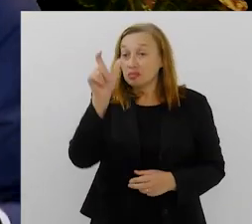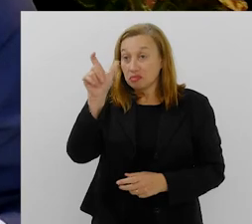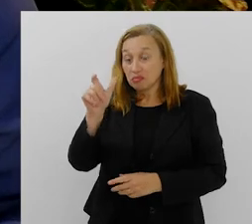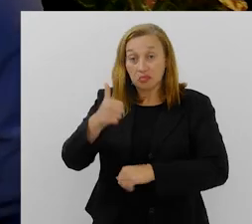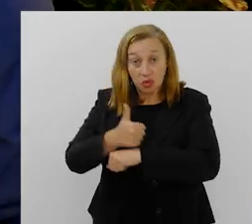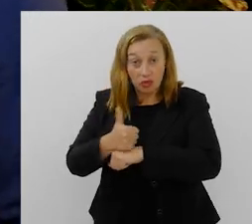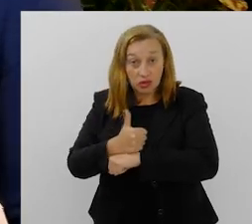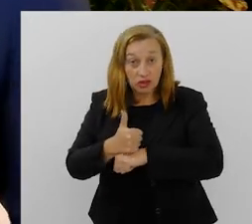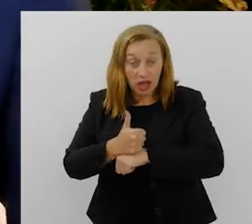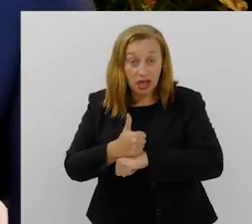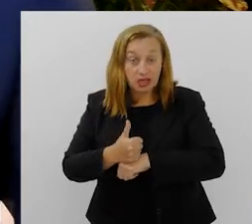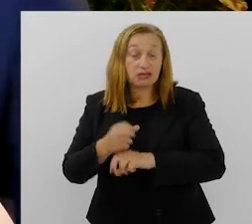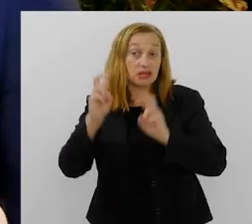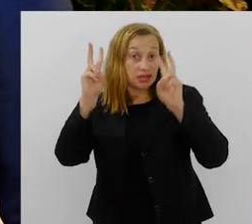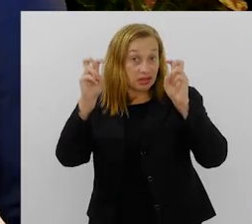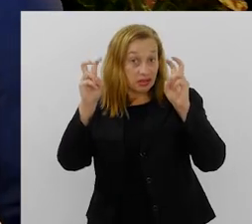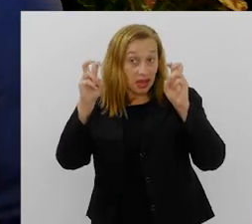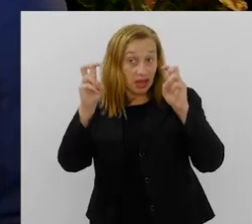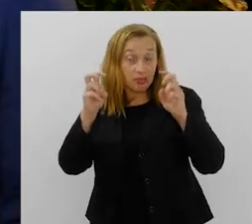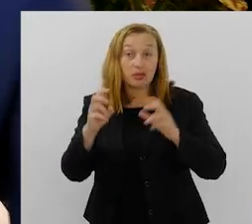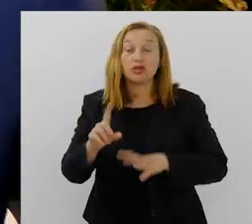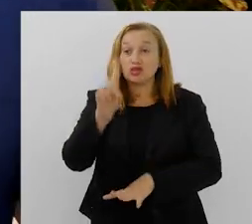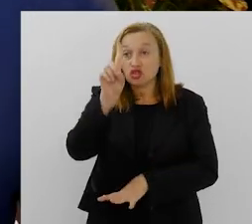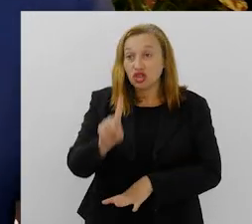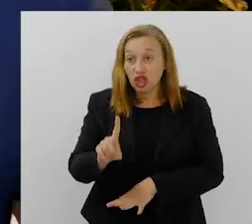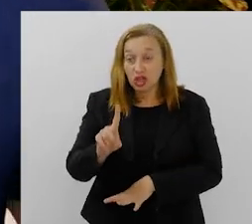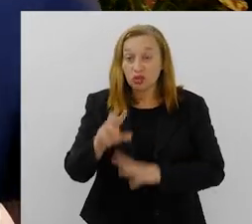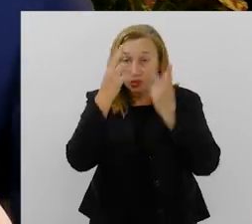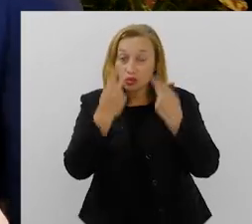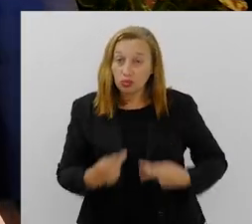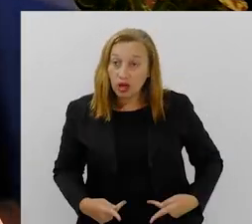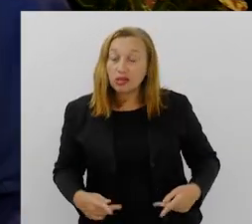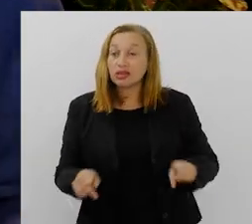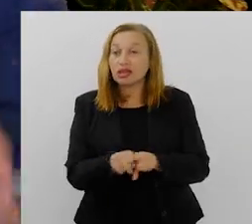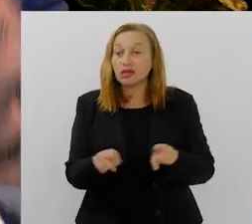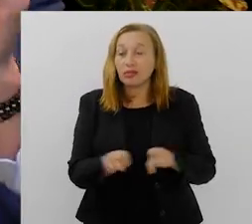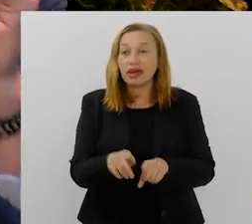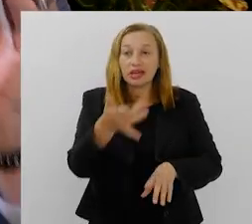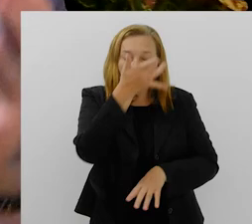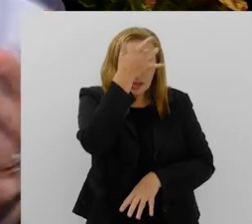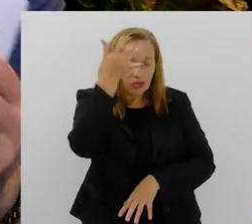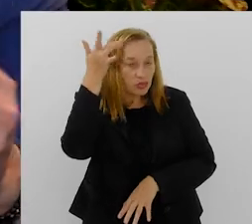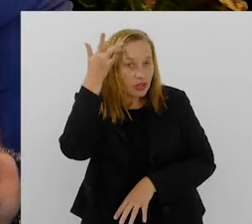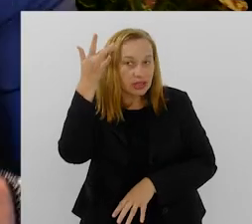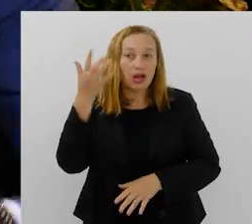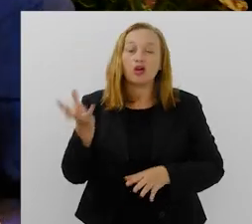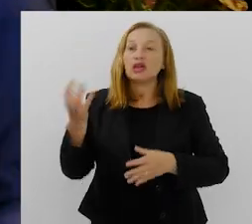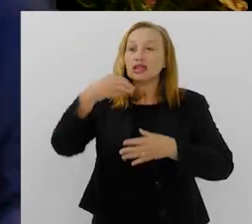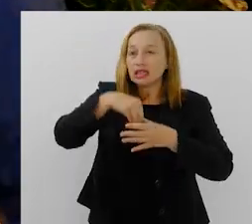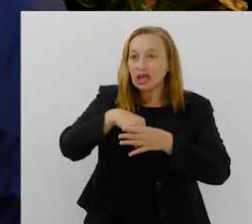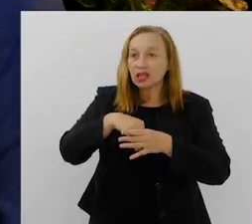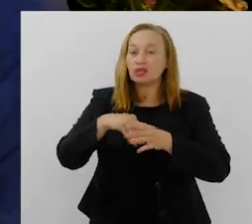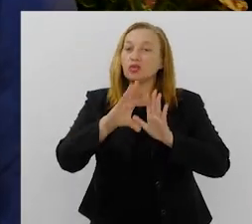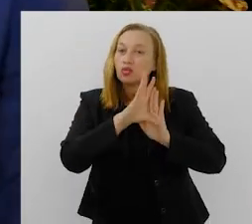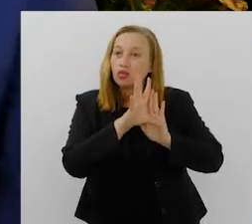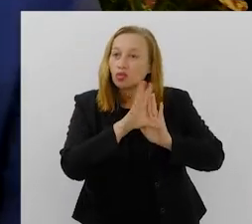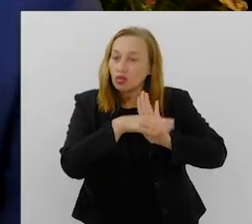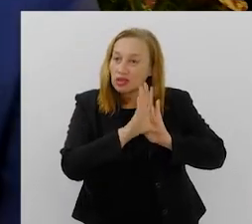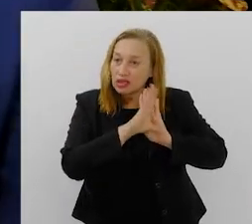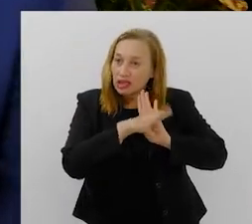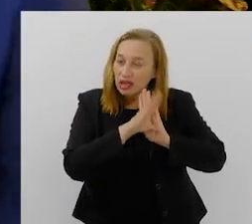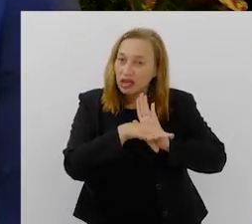nesse tema, na perspectiva dos direitos humanos e na perspectiva da saúde mental, dentro do seu conceito de definição.